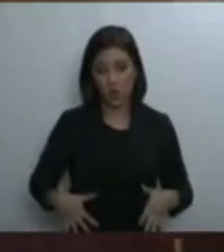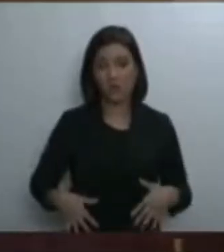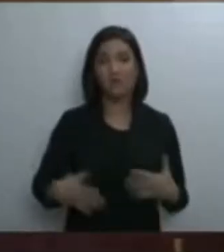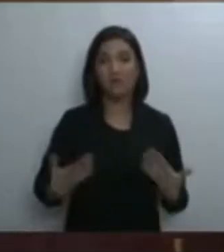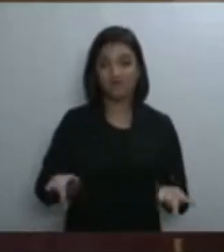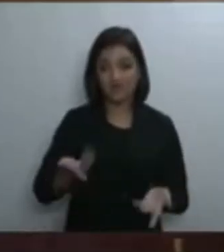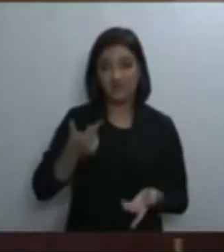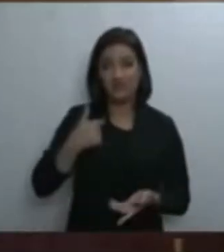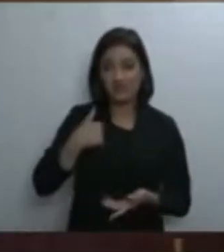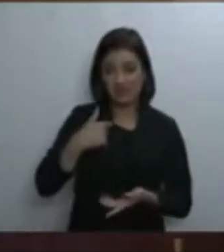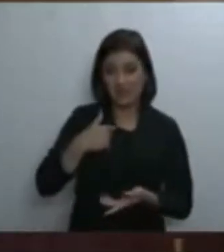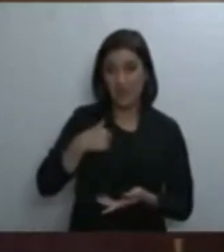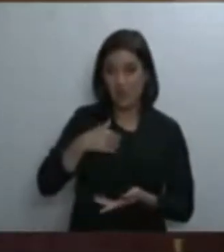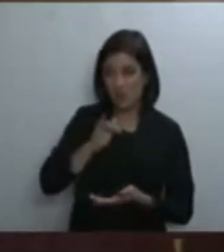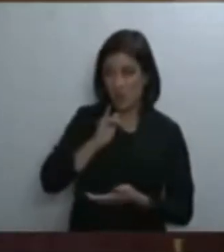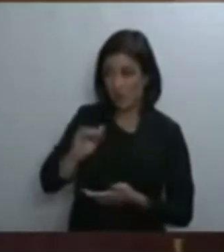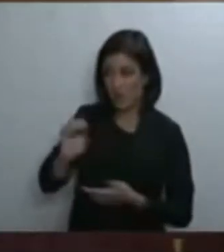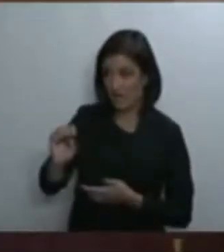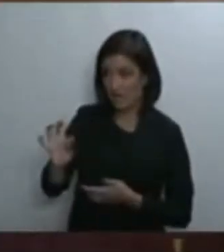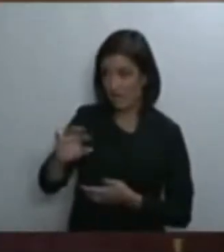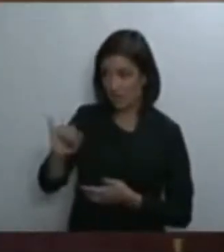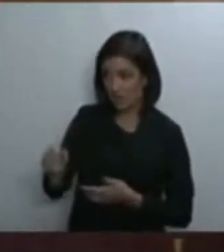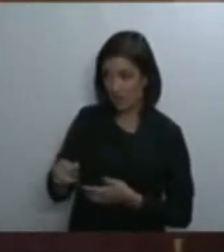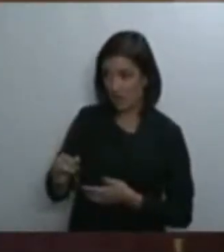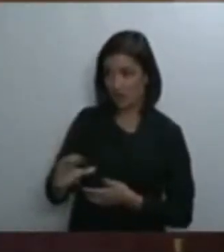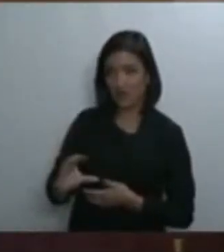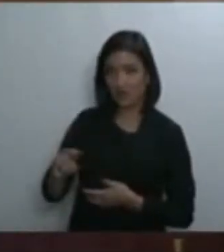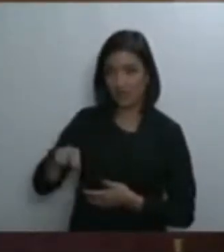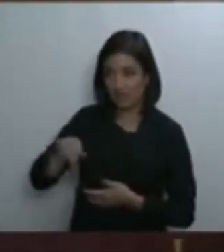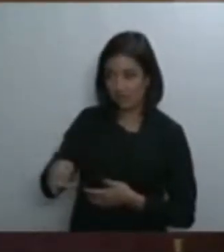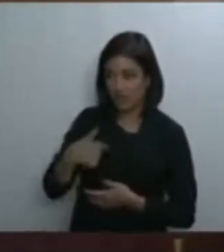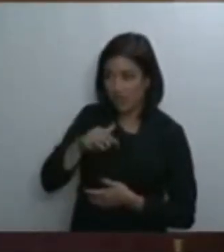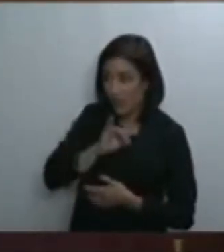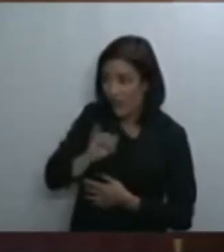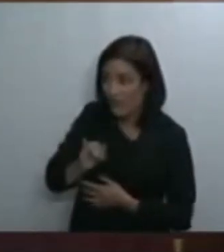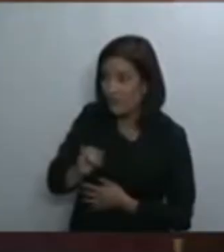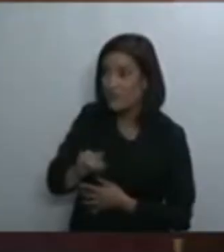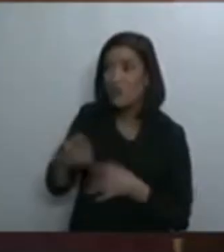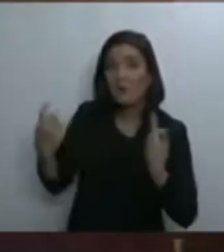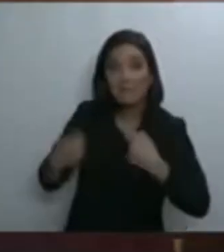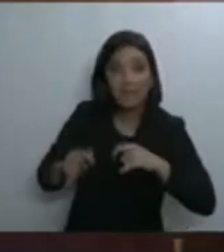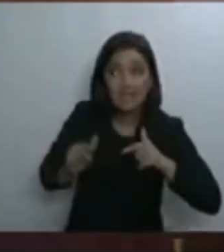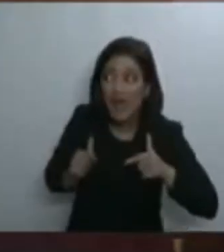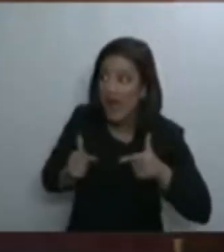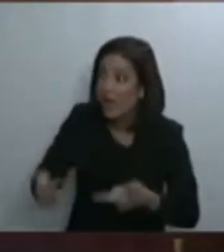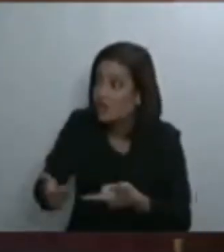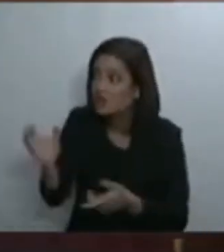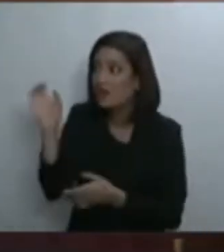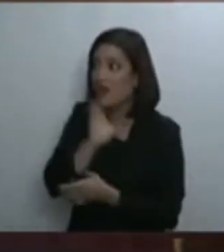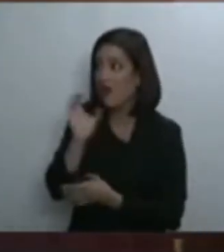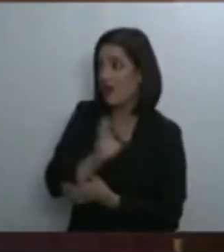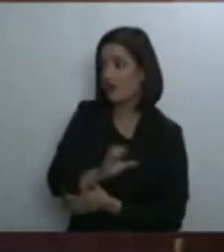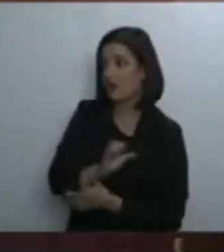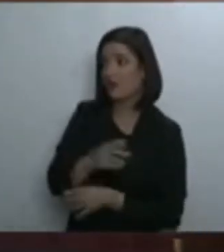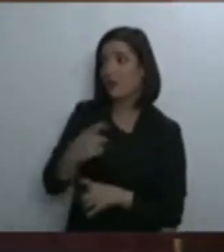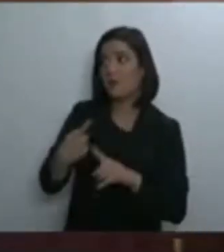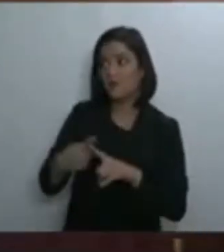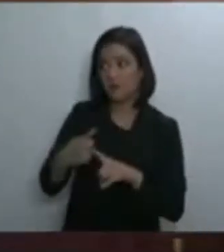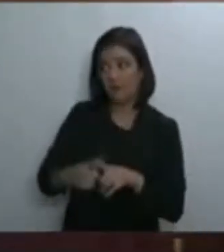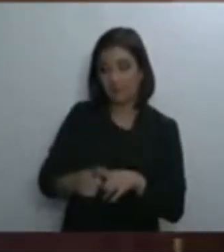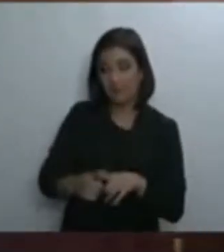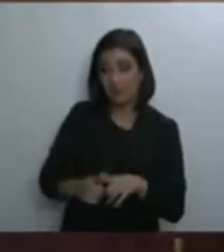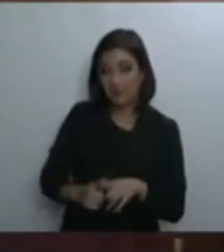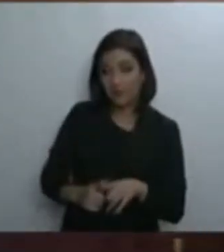da Justiça Federal, façam alguma coisa. Antes que a Justiça Federal se comprometa de maneira